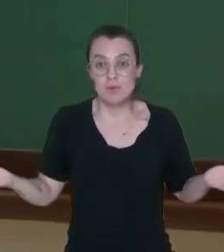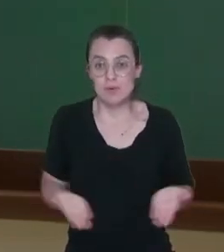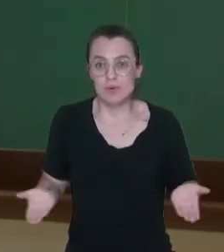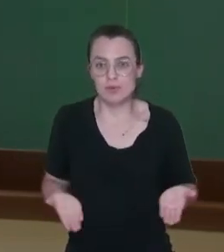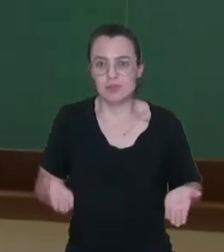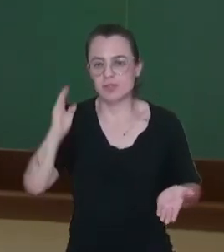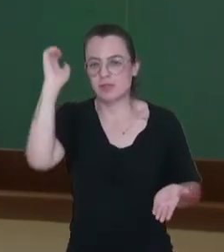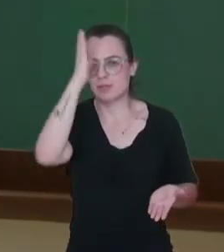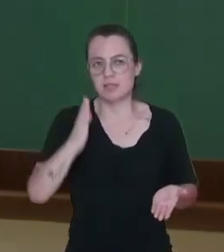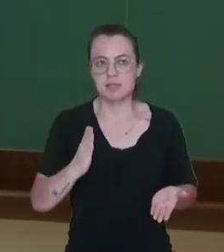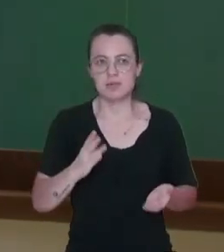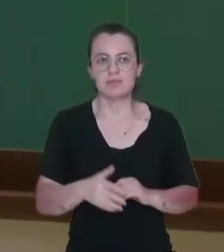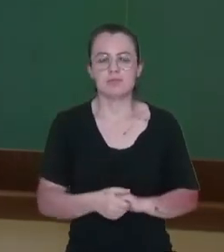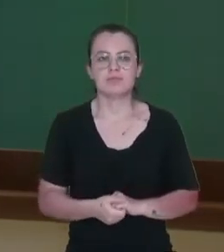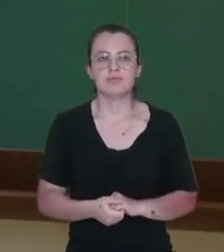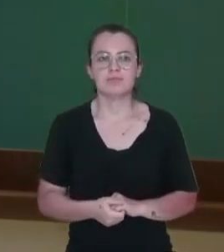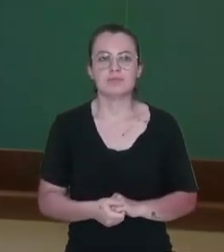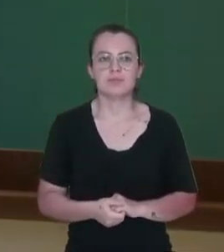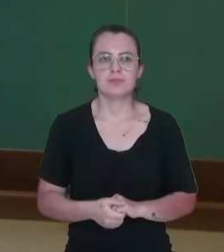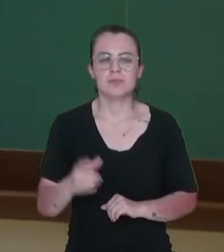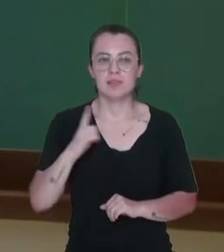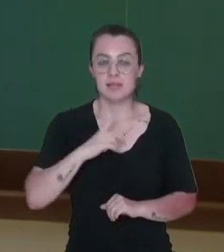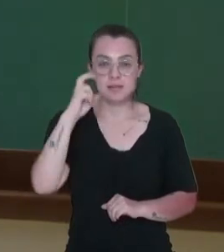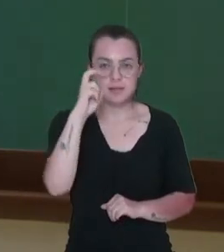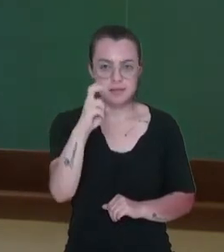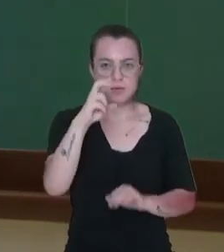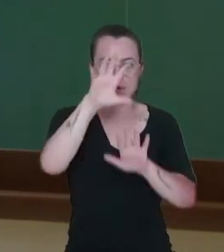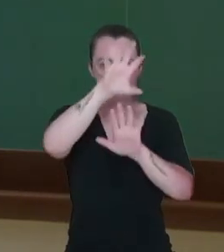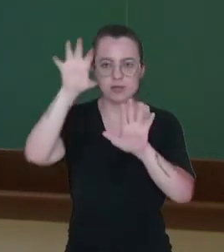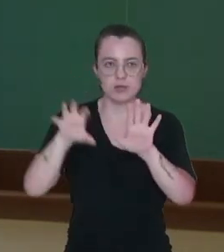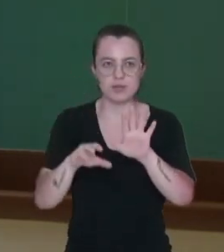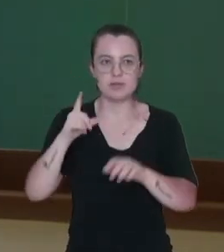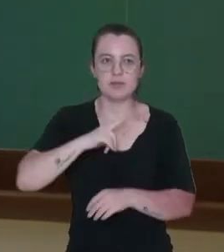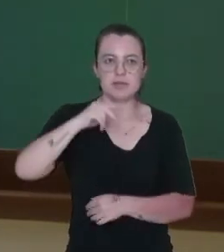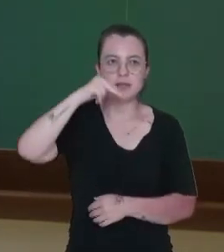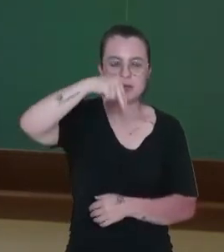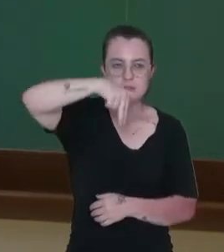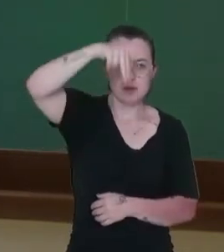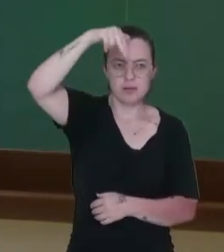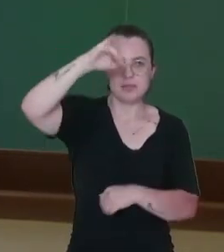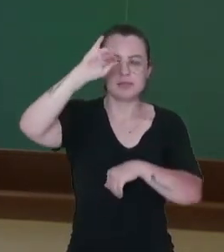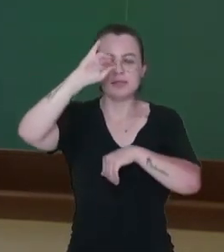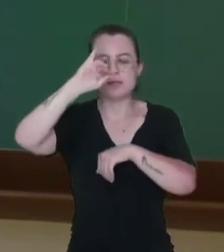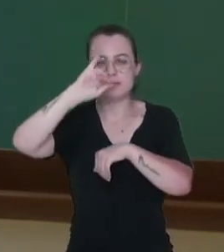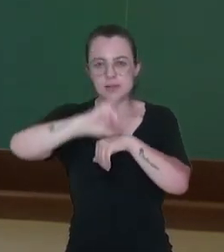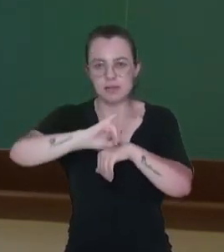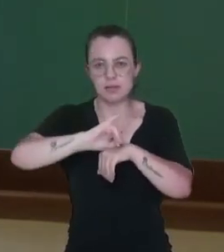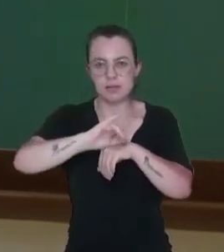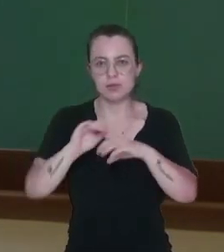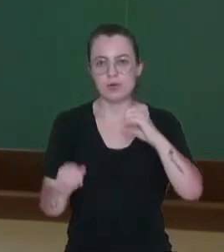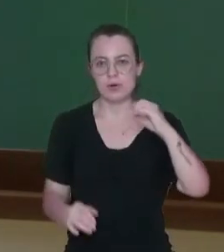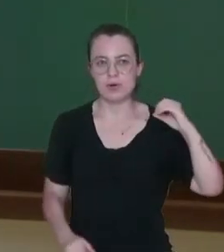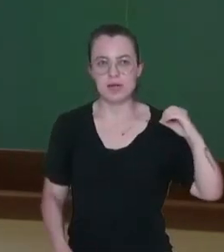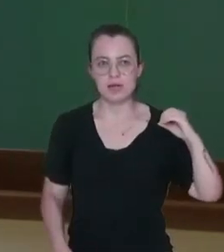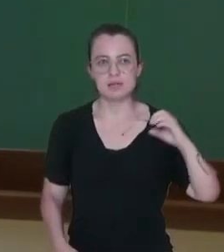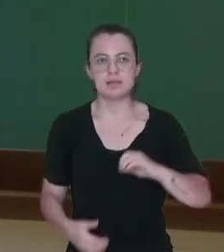cinco regiões, sendo a região norte, a região centro-oeste, aqui que tá em